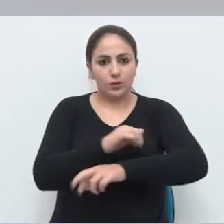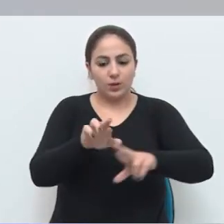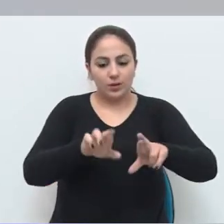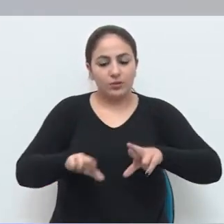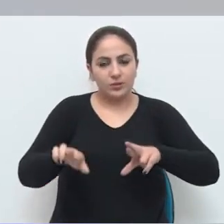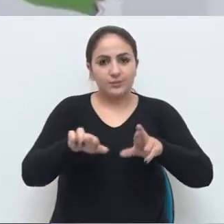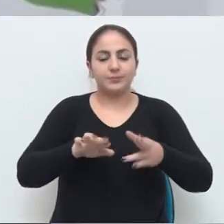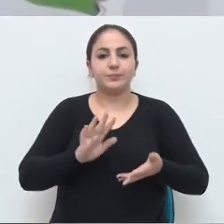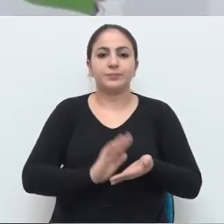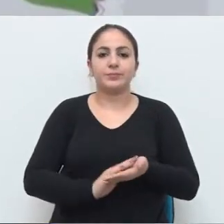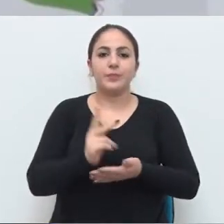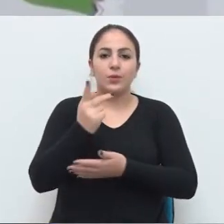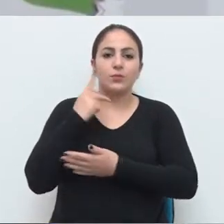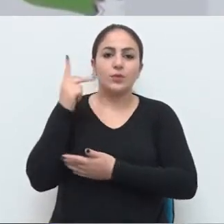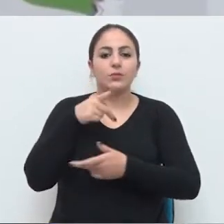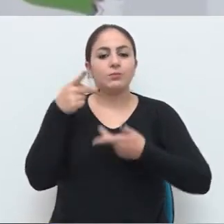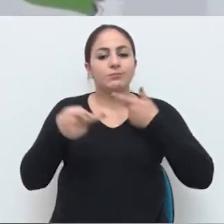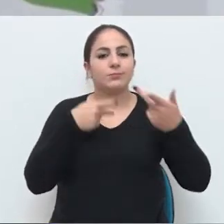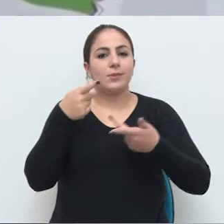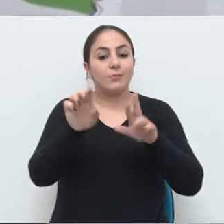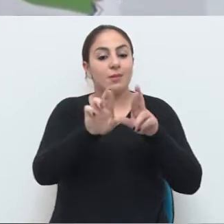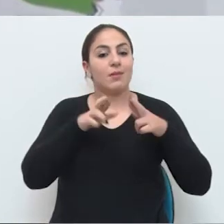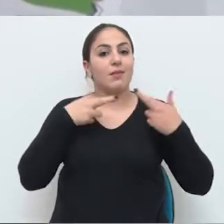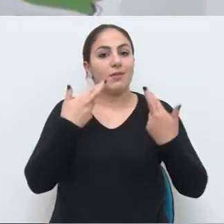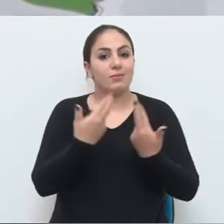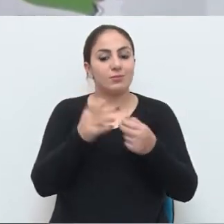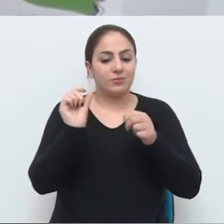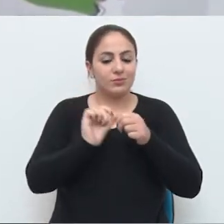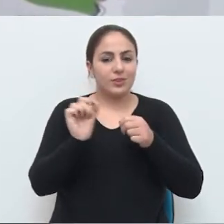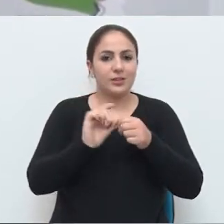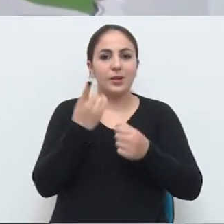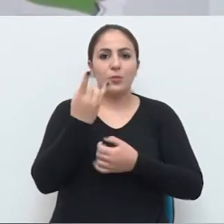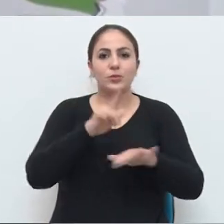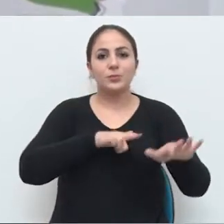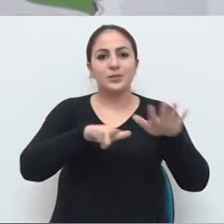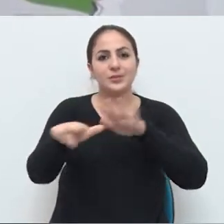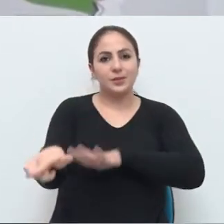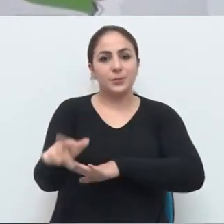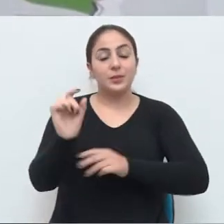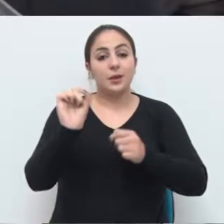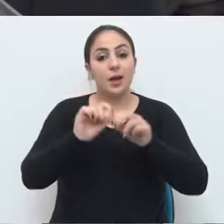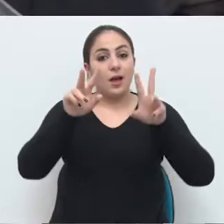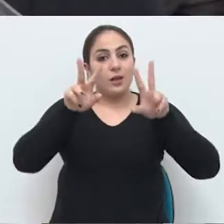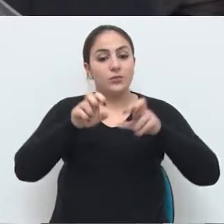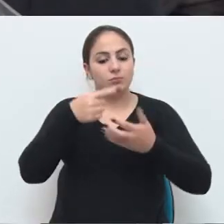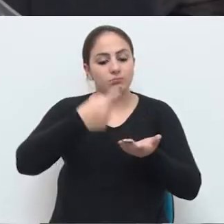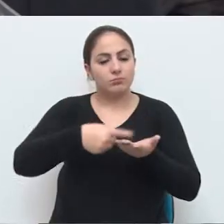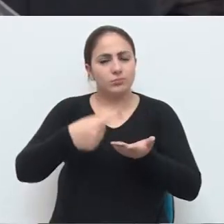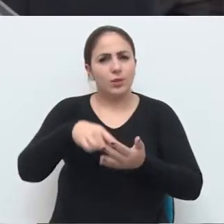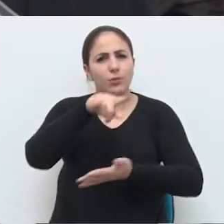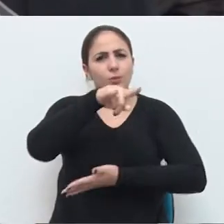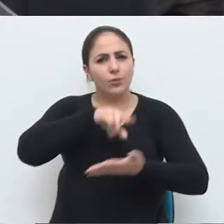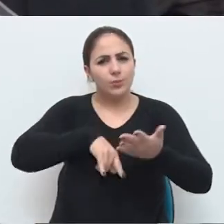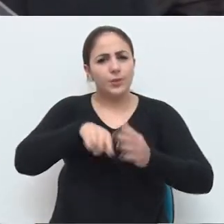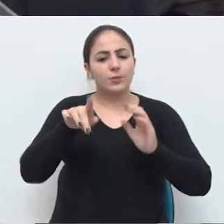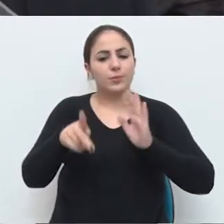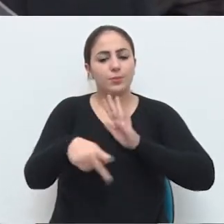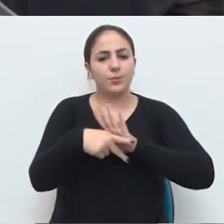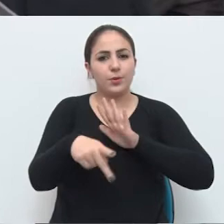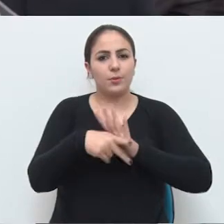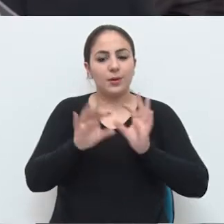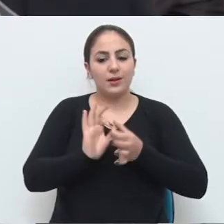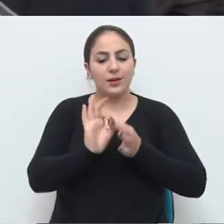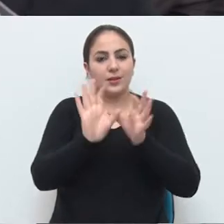regional. O parlamentar mencionou uma reunião realizada na última semana para o acerto de documentos